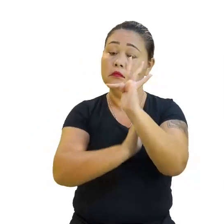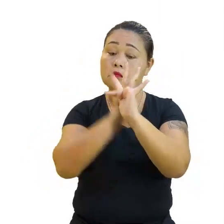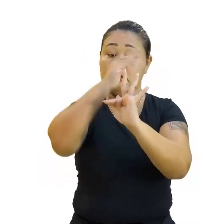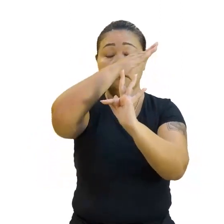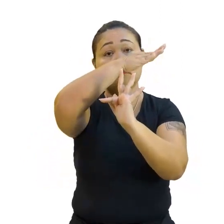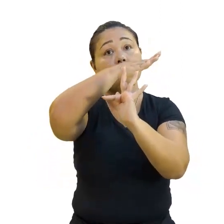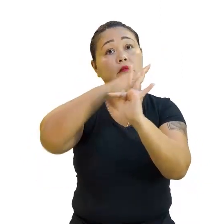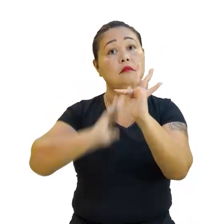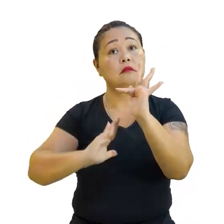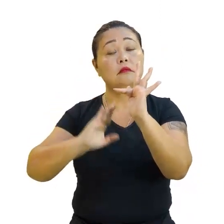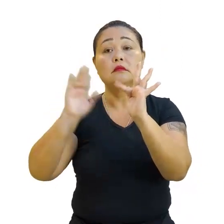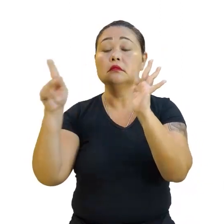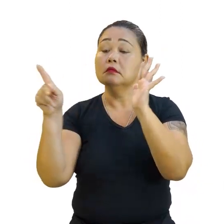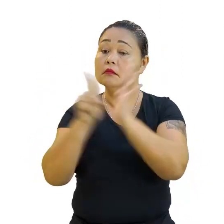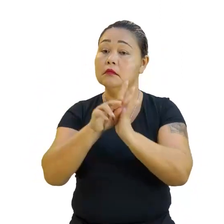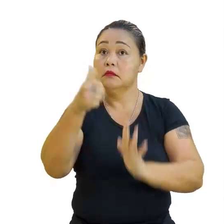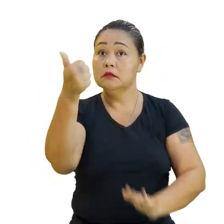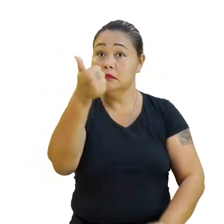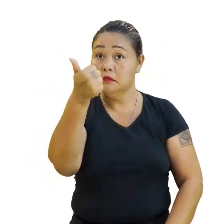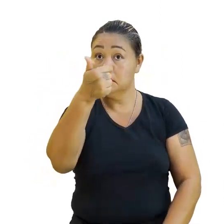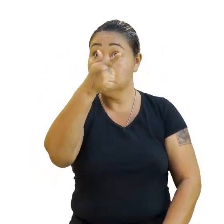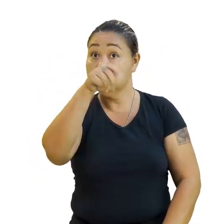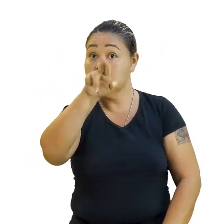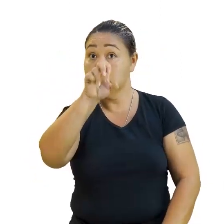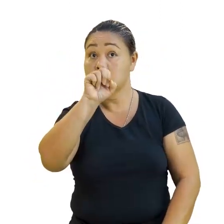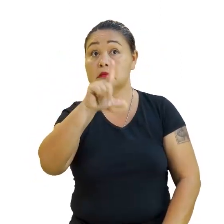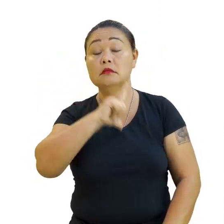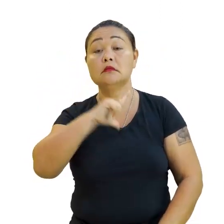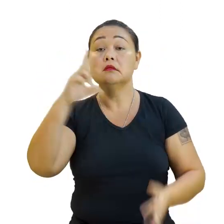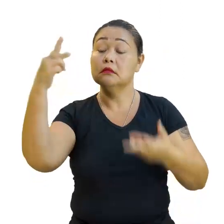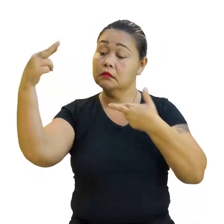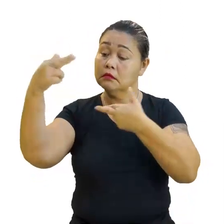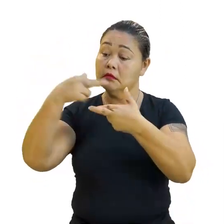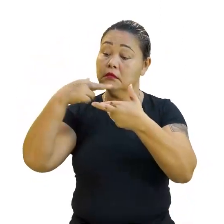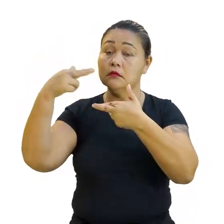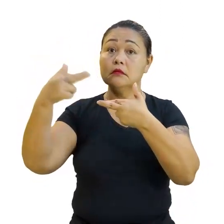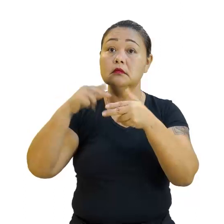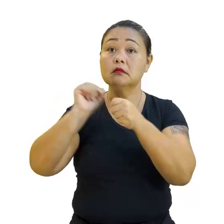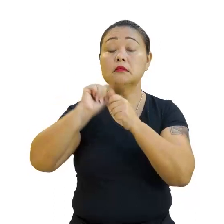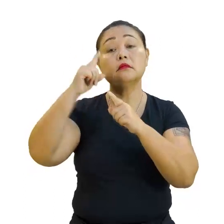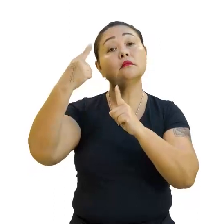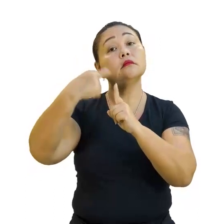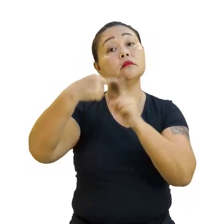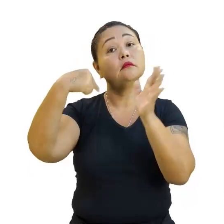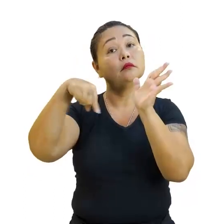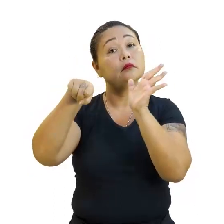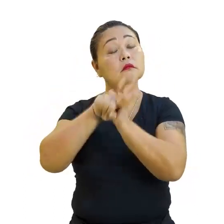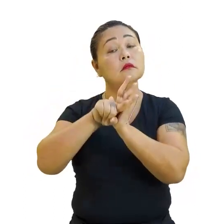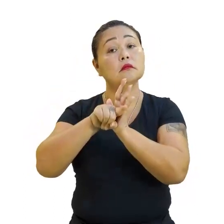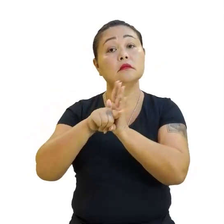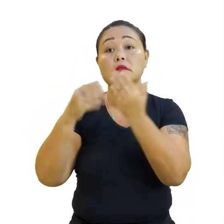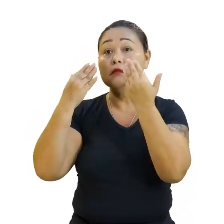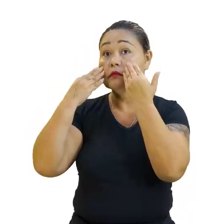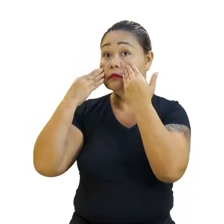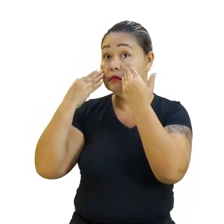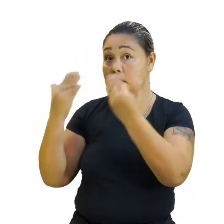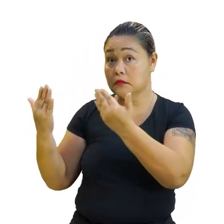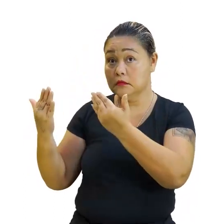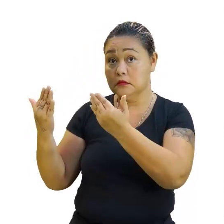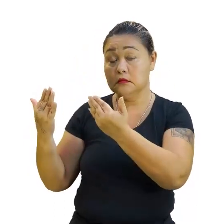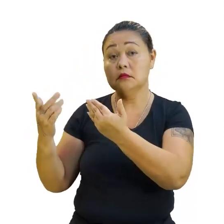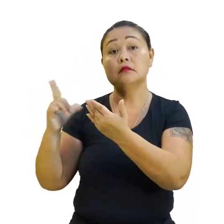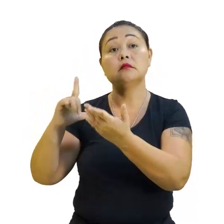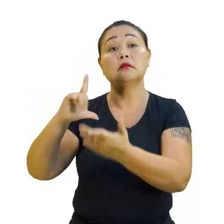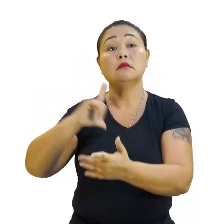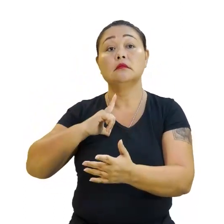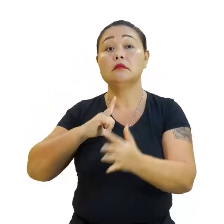decrescentes do primeiro grau, podemos relacionar seus gráficos aos sinais. Então, você observa que nós temos aqui a